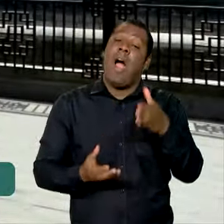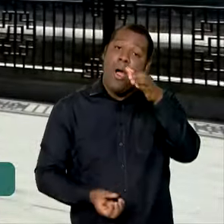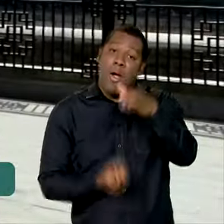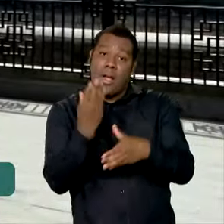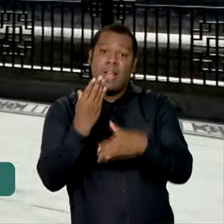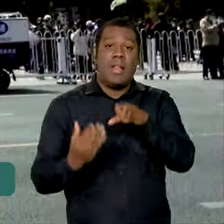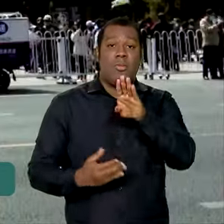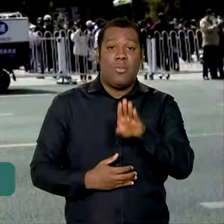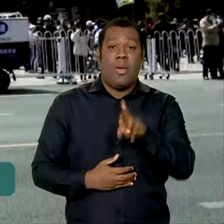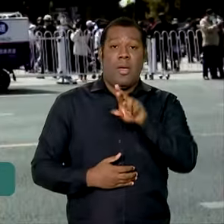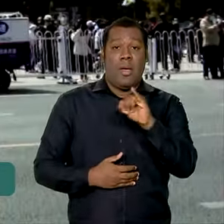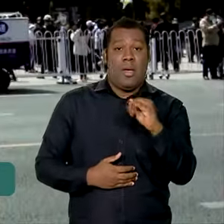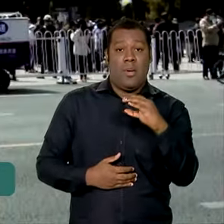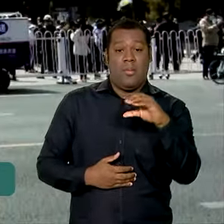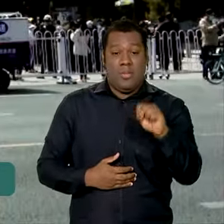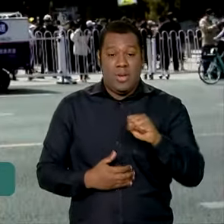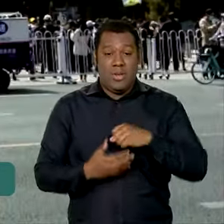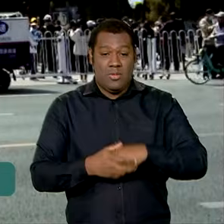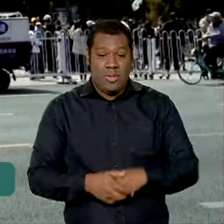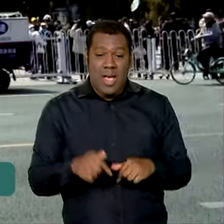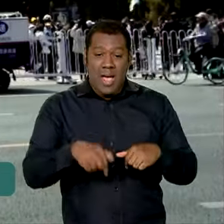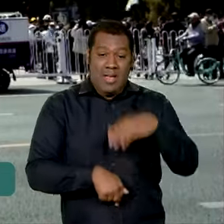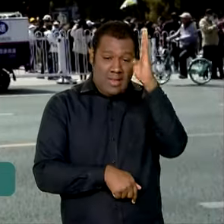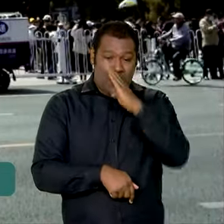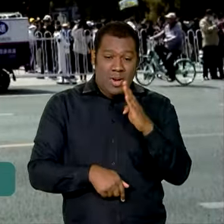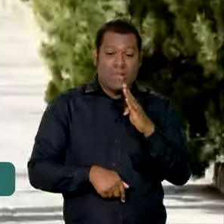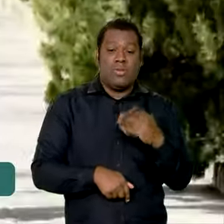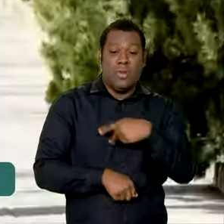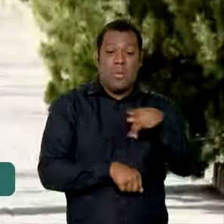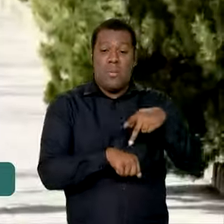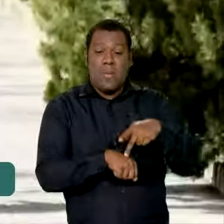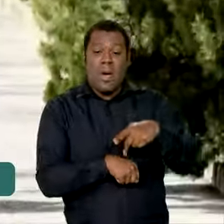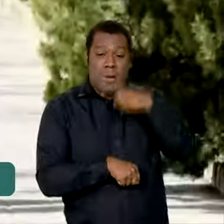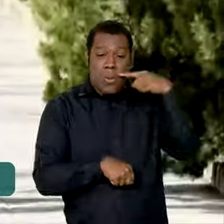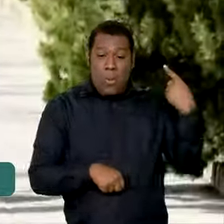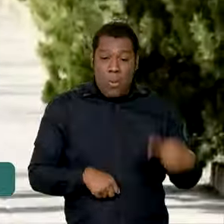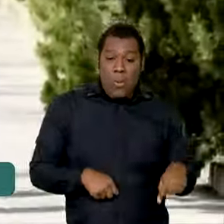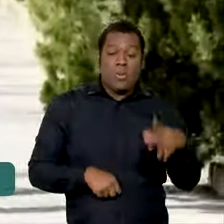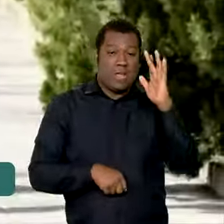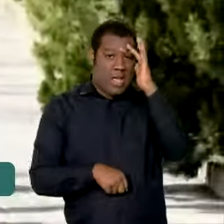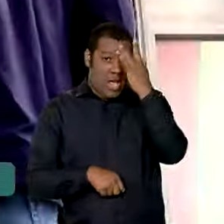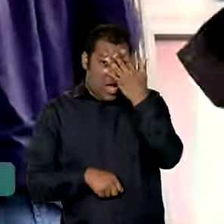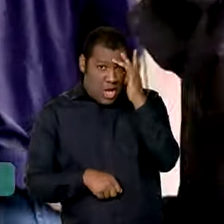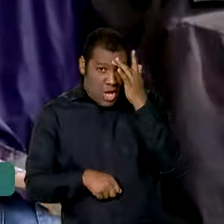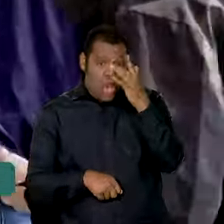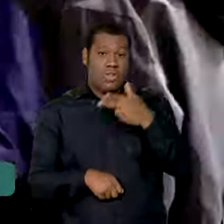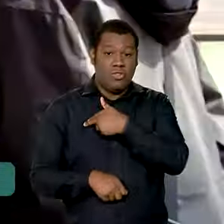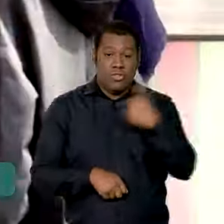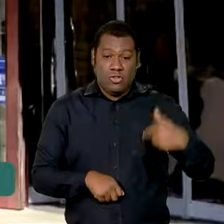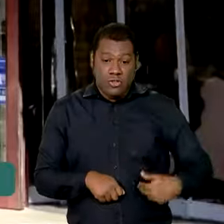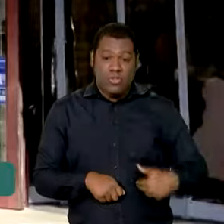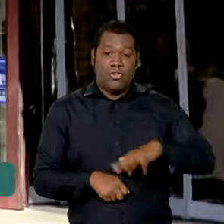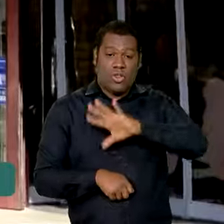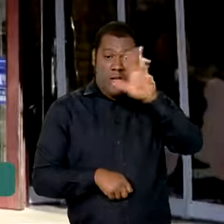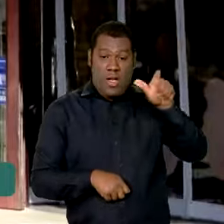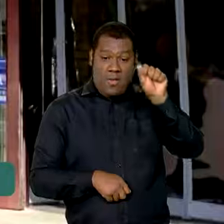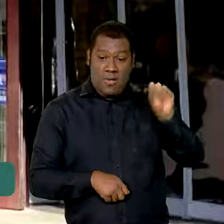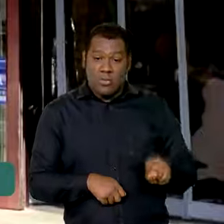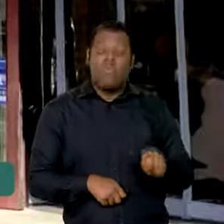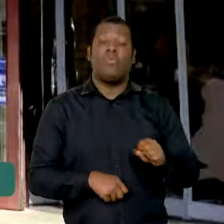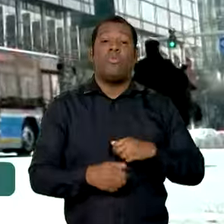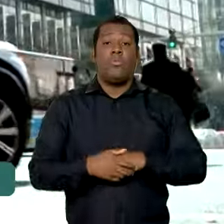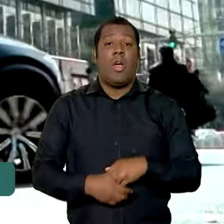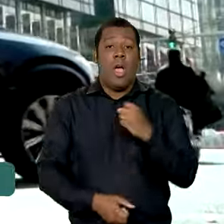grupo formado pelos emergentes Brasil, Rússia, Índia, China e África do Sul. Em 2009, o país